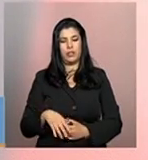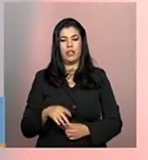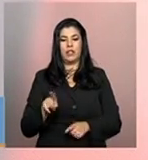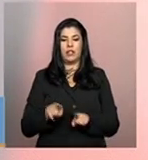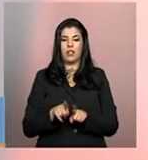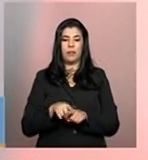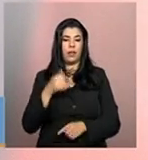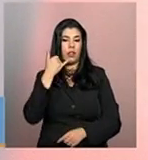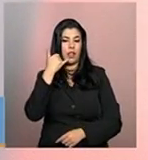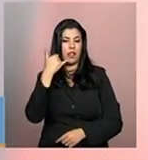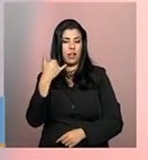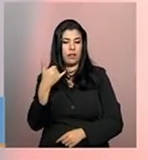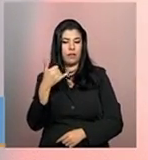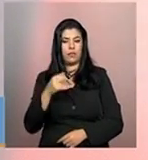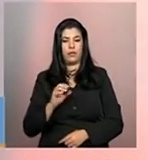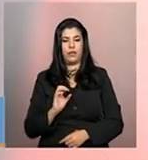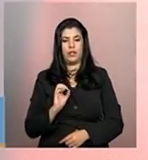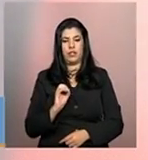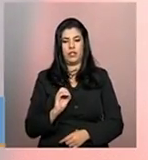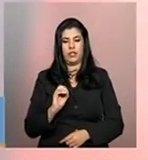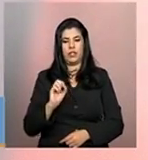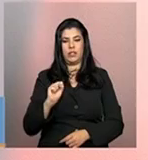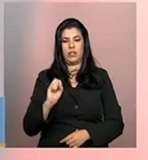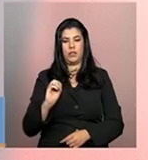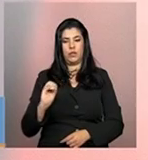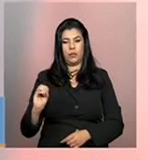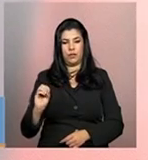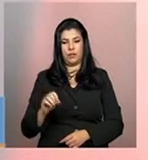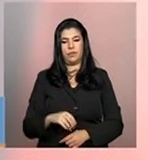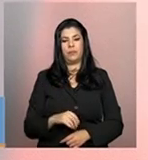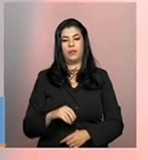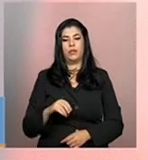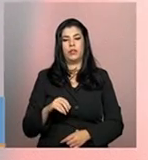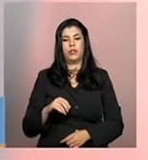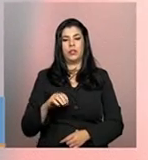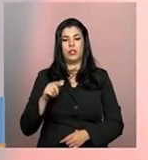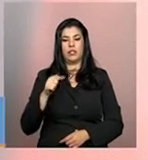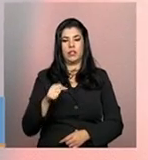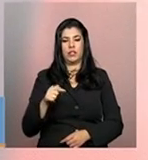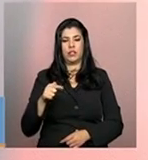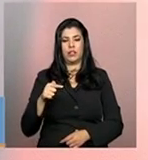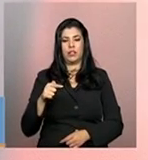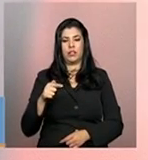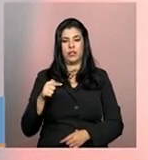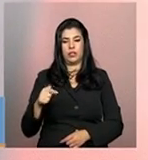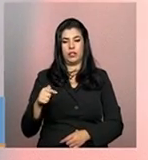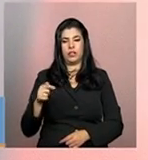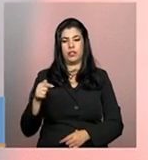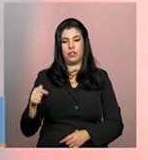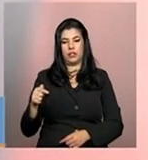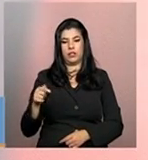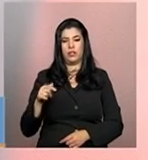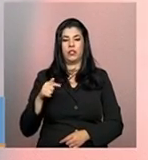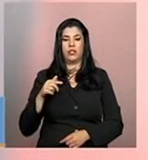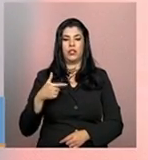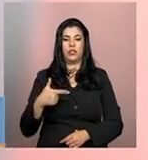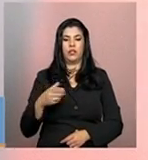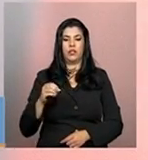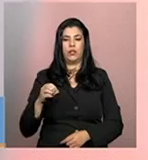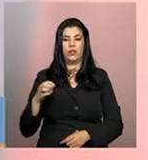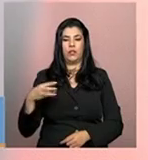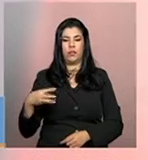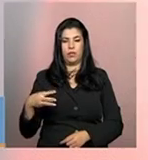que é o canal de ligação para o MDS 0800 707 2003. E